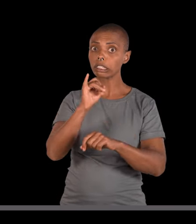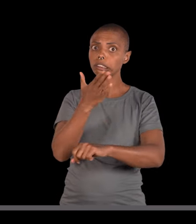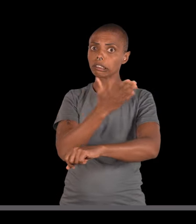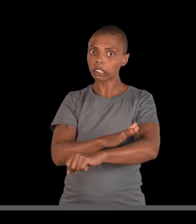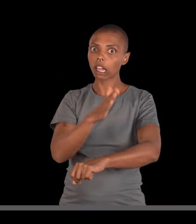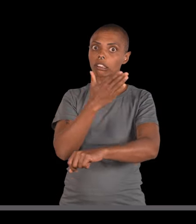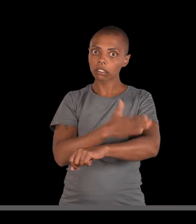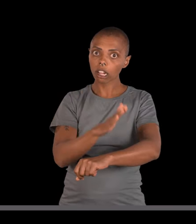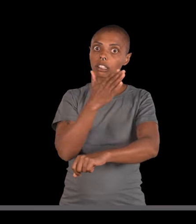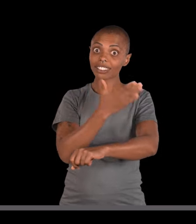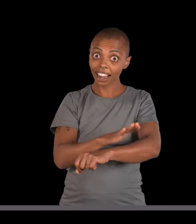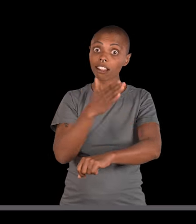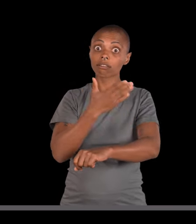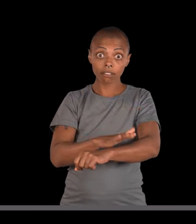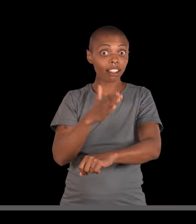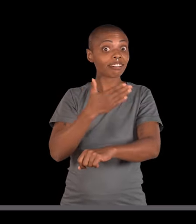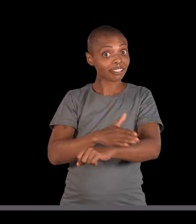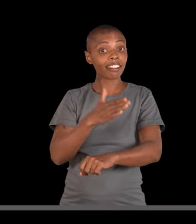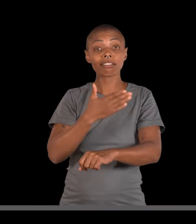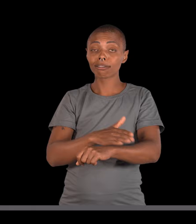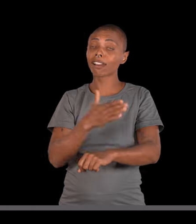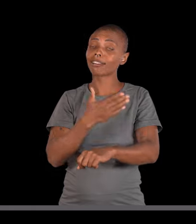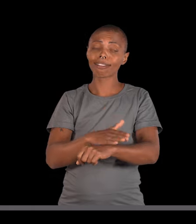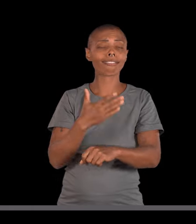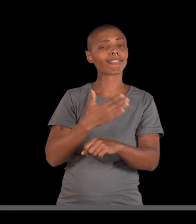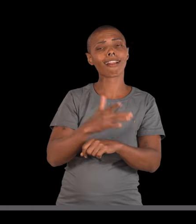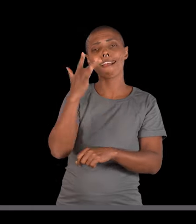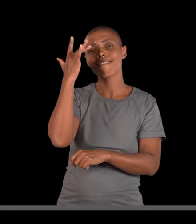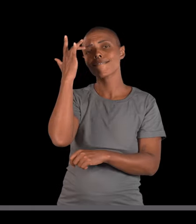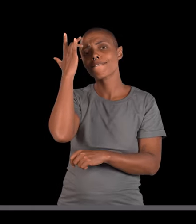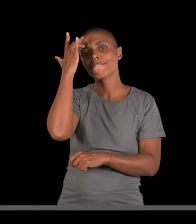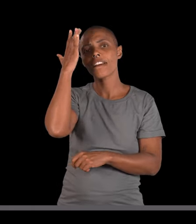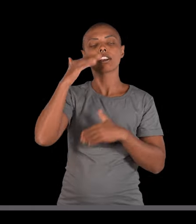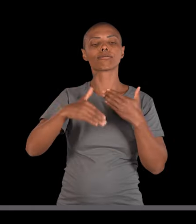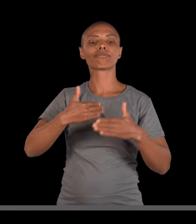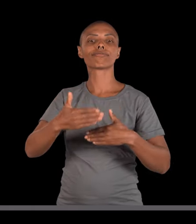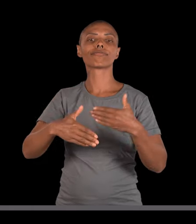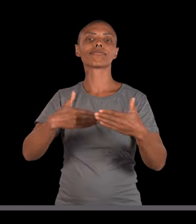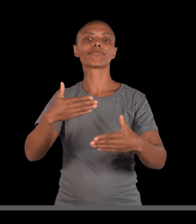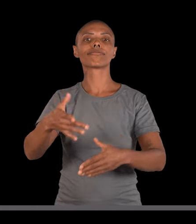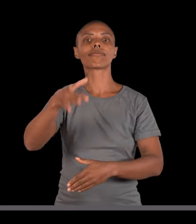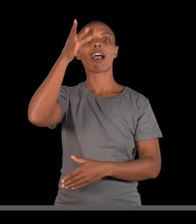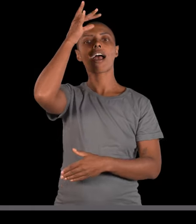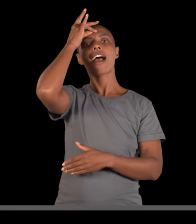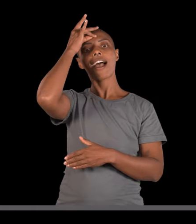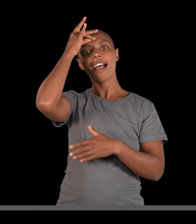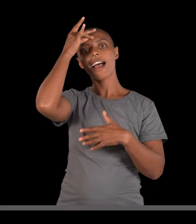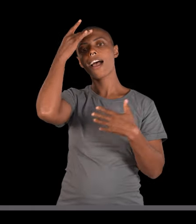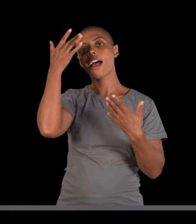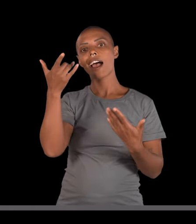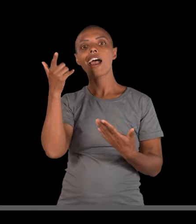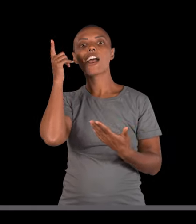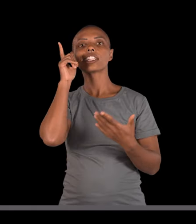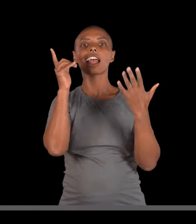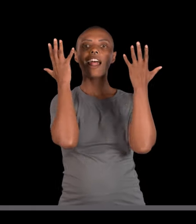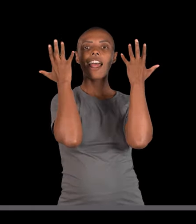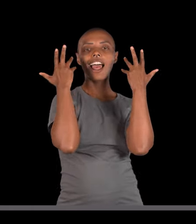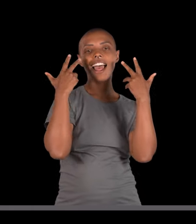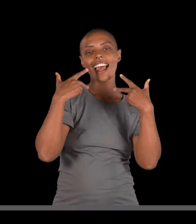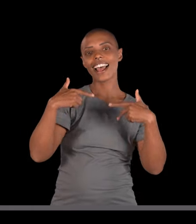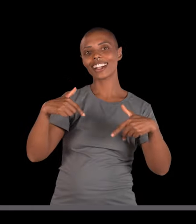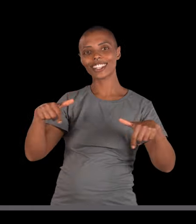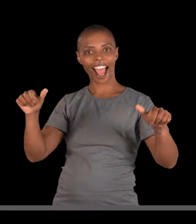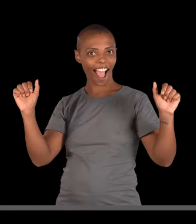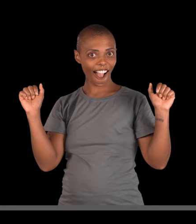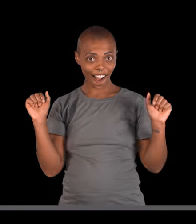de Mendo. Lembrando que quanto mais você praticar questões que envolvem a primeira lei, mais esse passo a passo vai se incorporando em